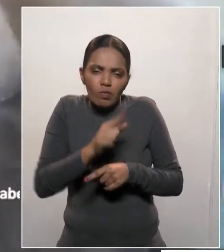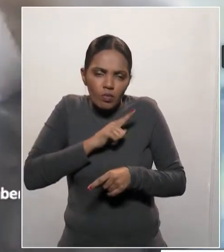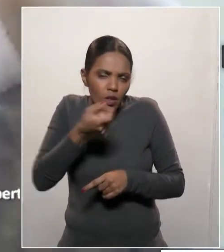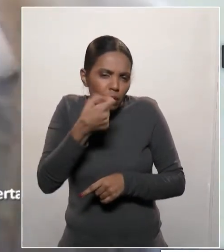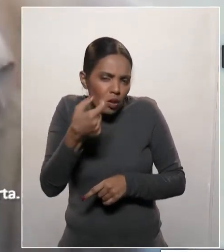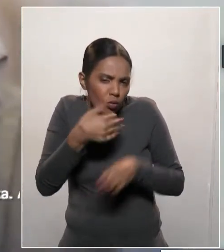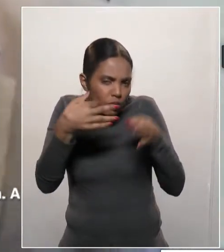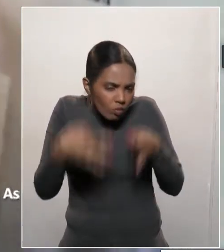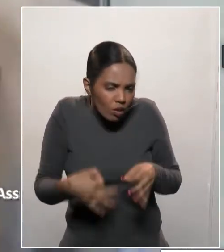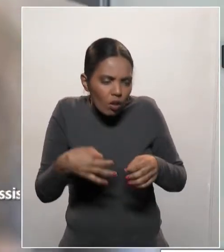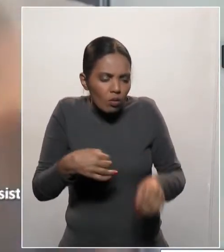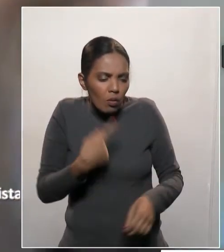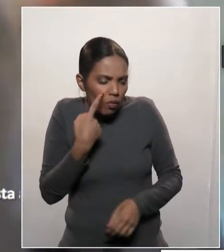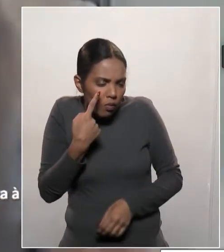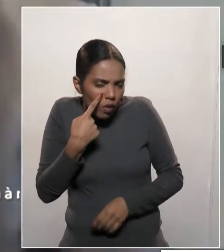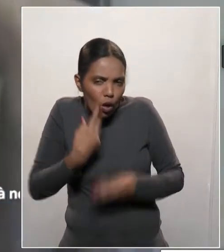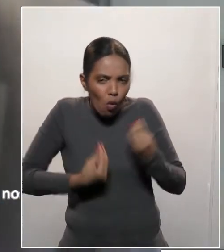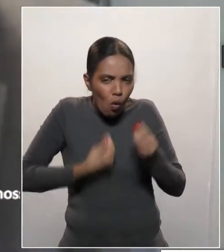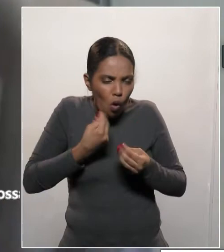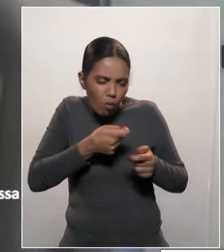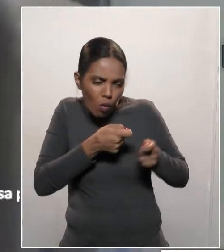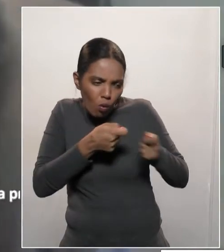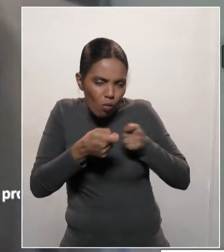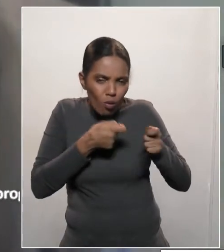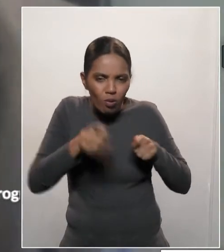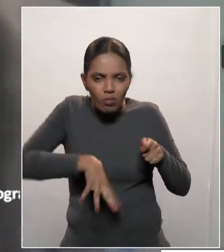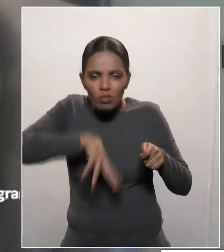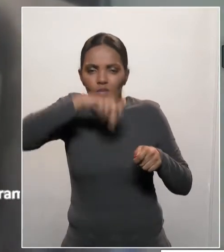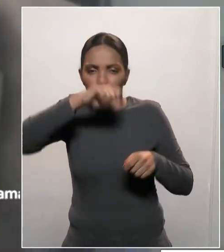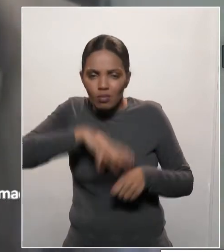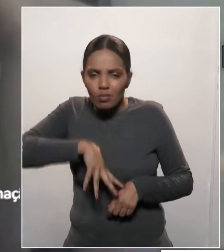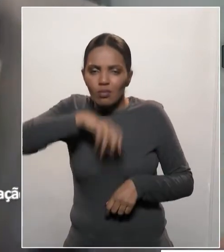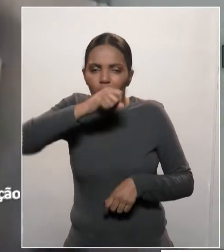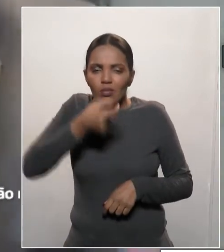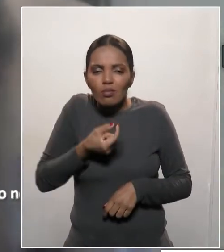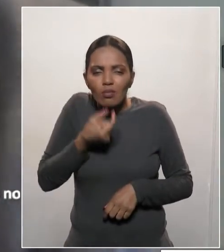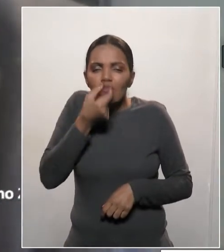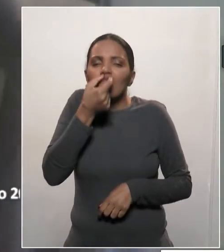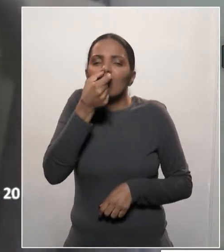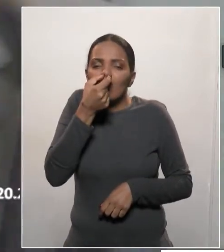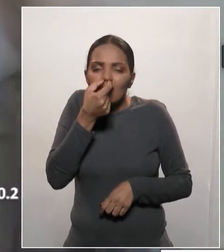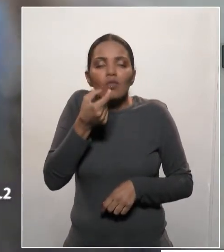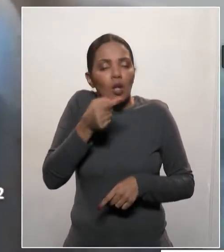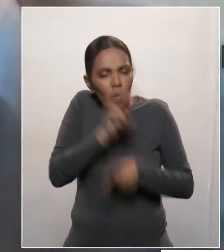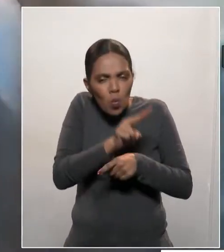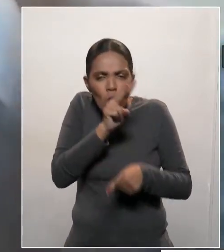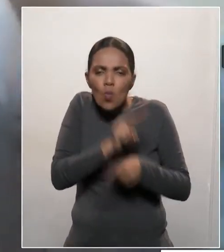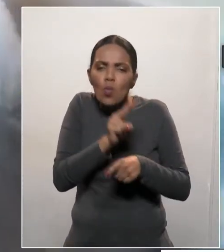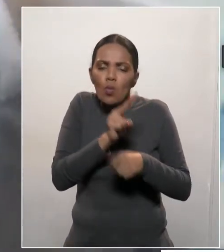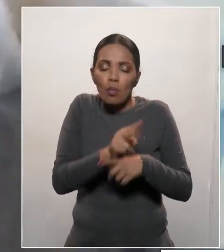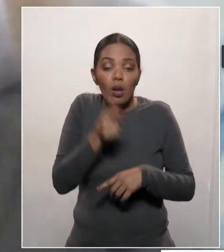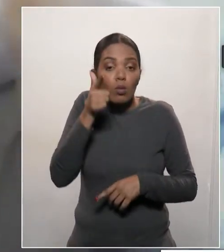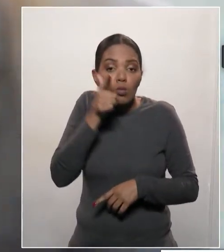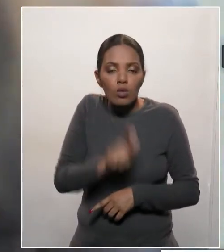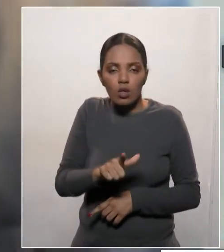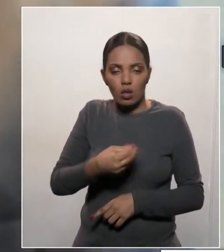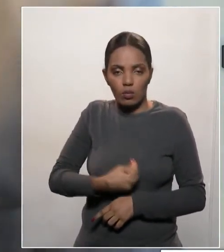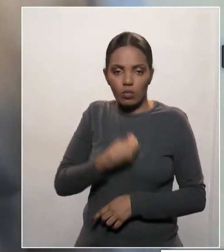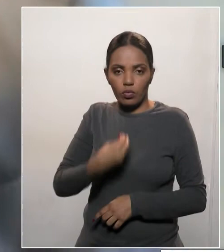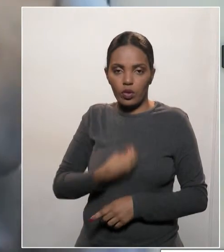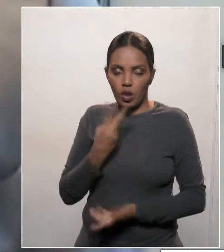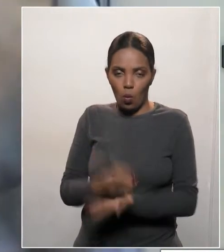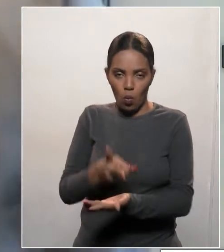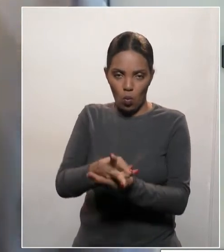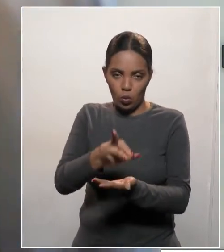da respiração artificial, cuidando de tudo que é necessário para que ele pudesse ter saído lá com vida.